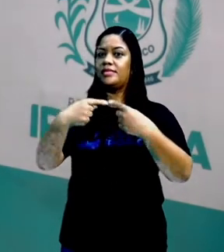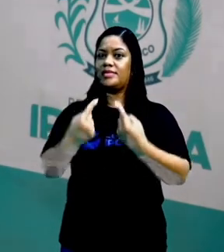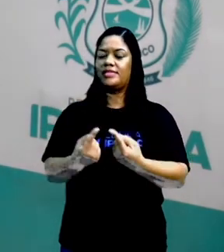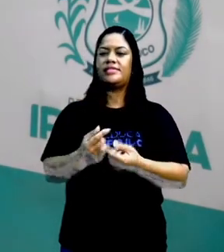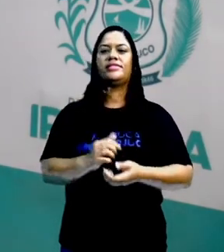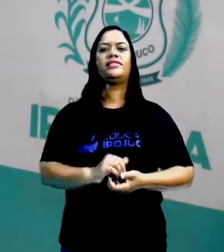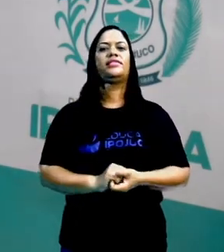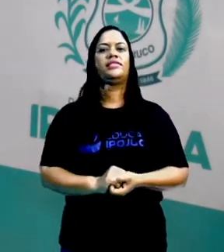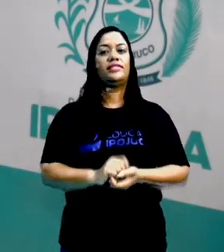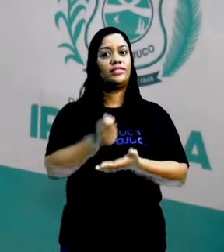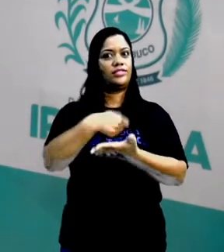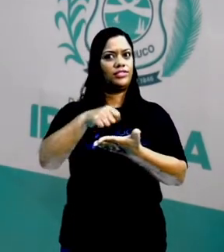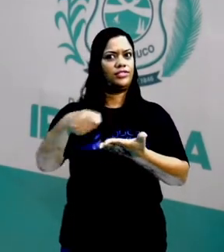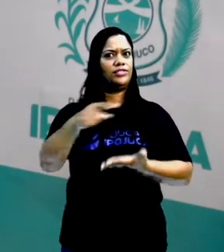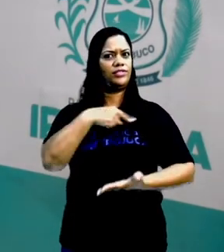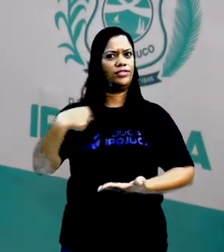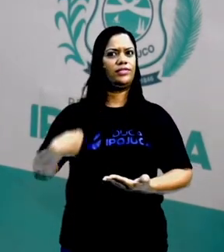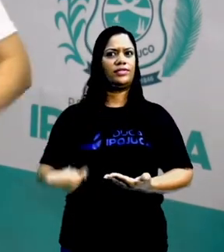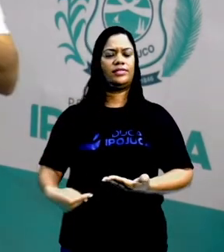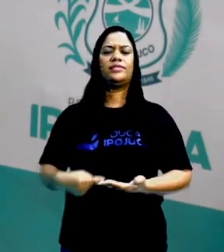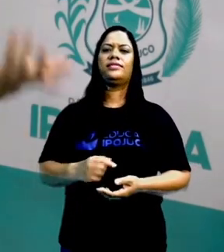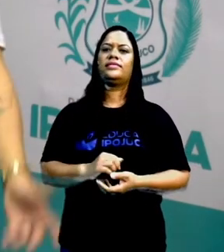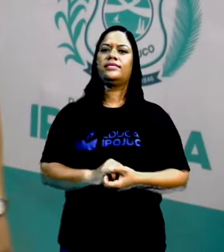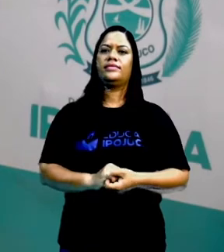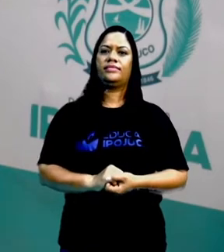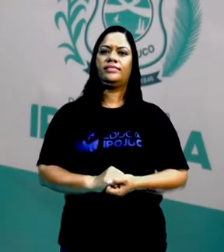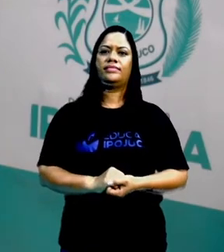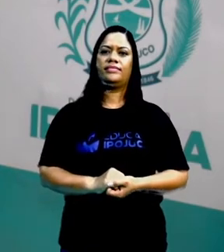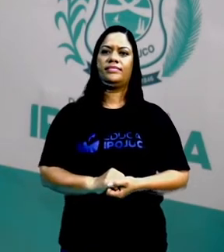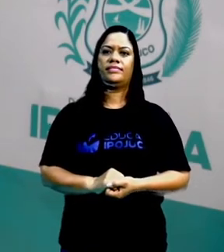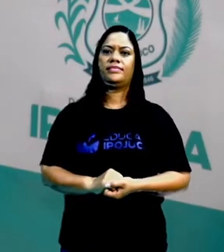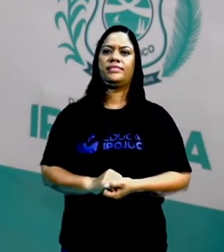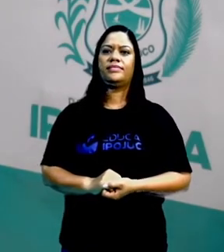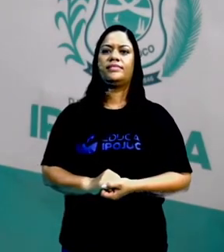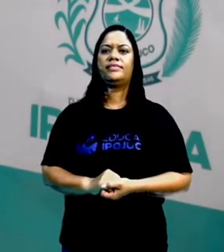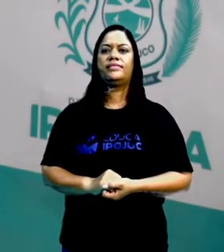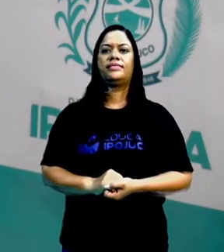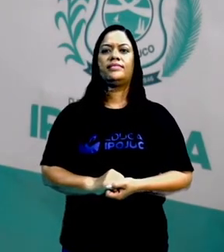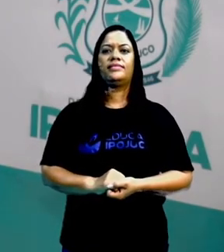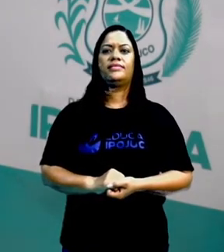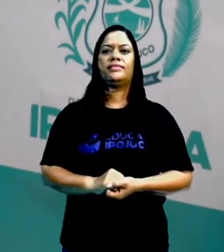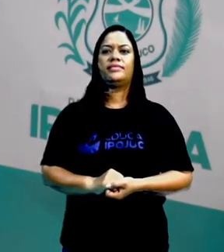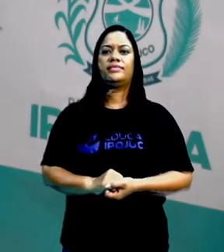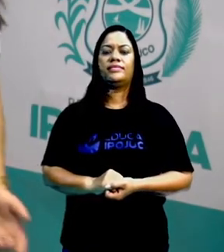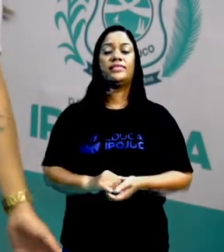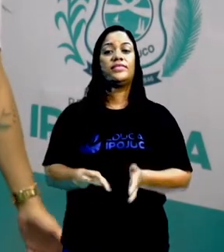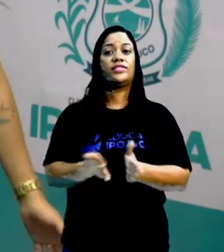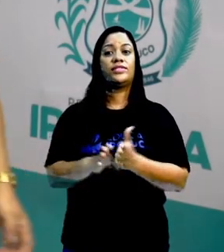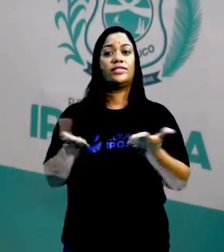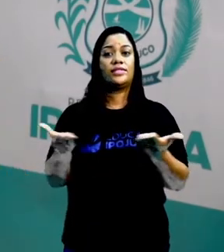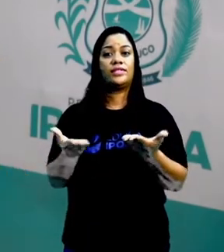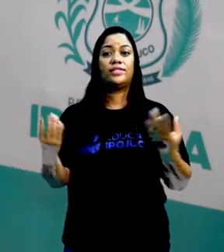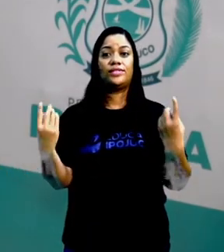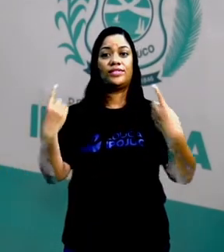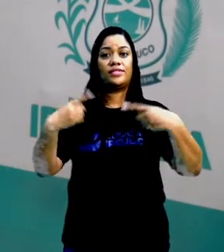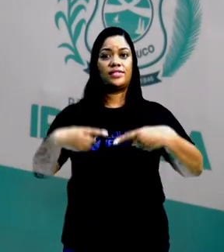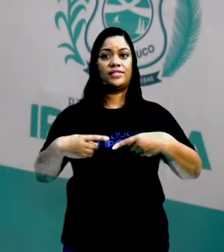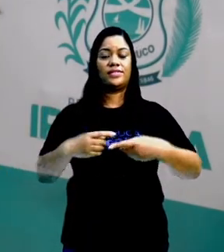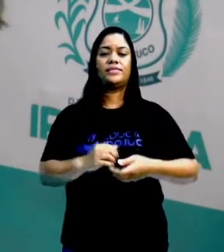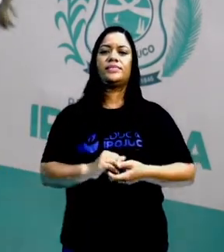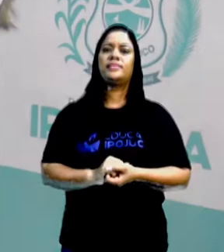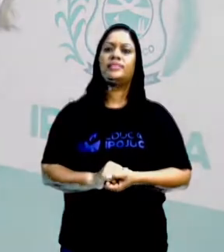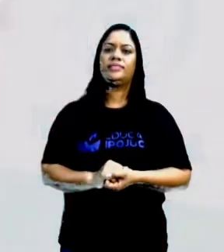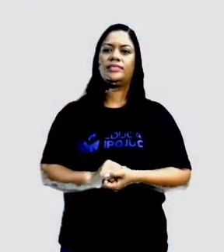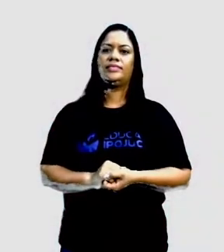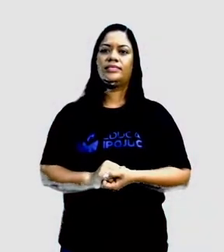sobre este estilo de escrever poema, ok? E aí chegou a hora do desafio da hora.